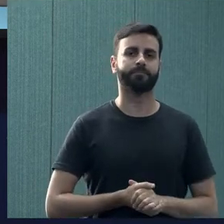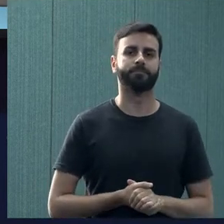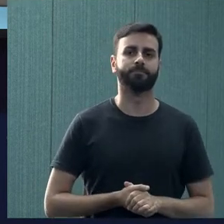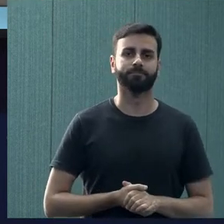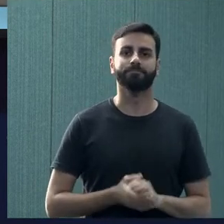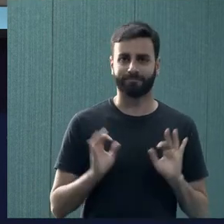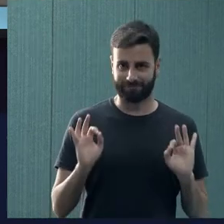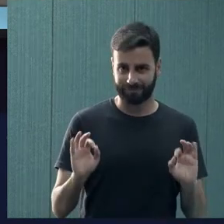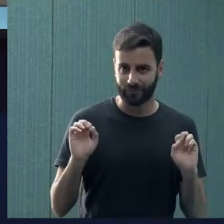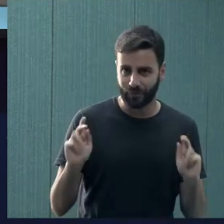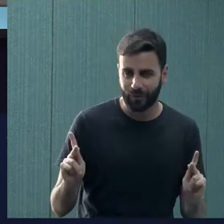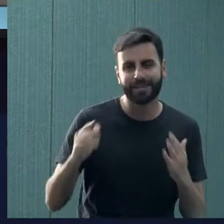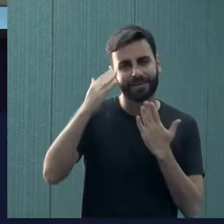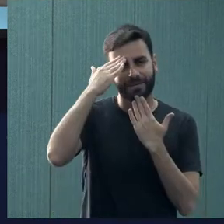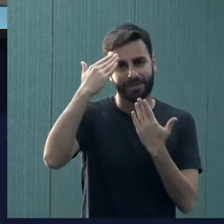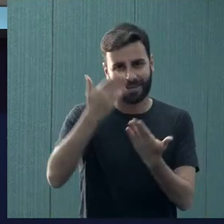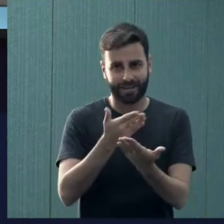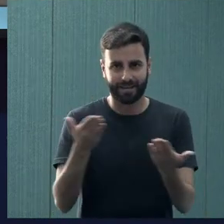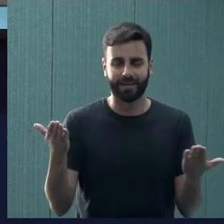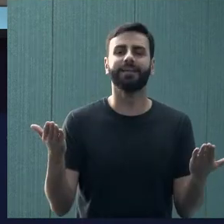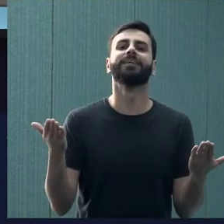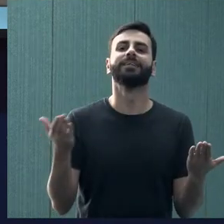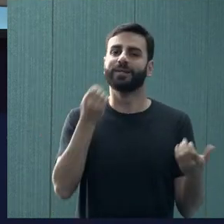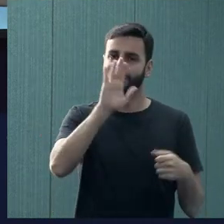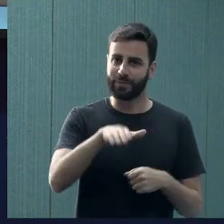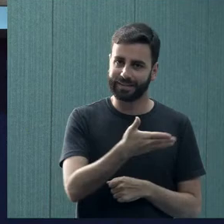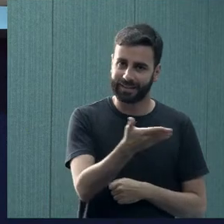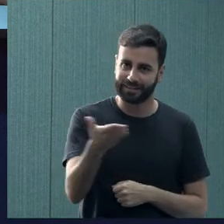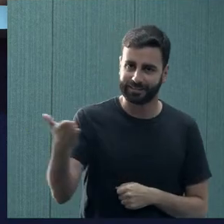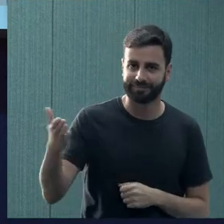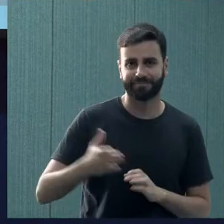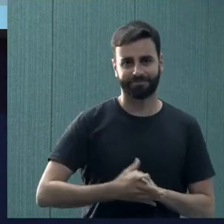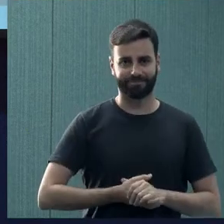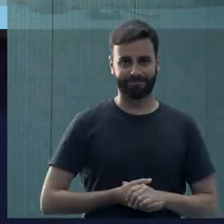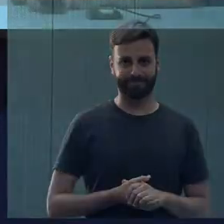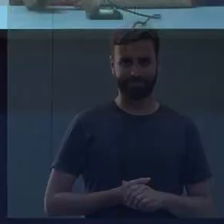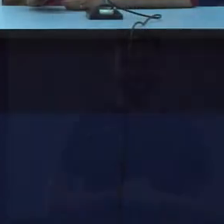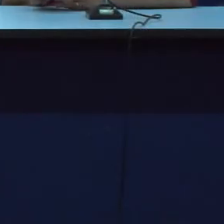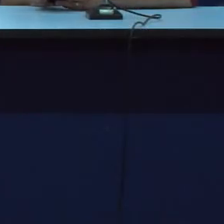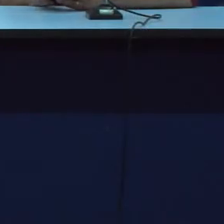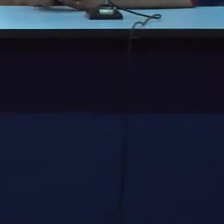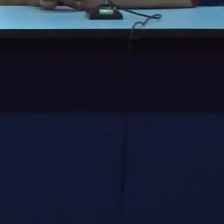Está bem? Muito obrigada. Tenha uma boa tarde. Obrigada.